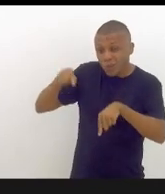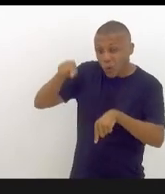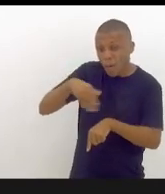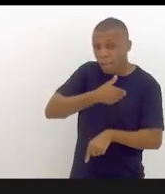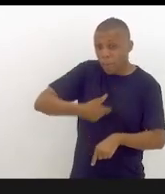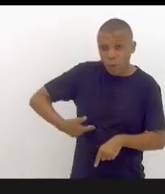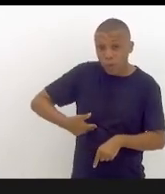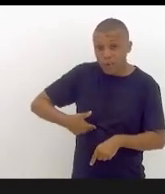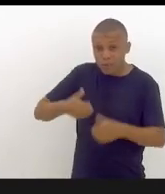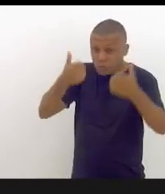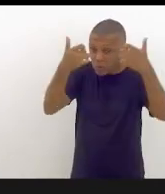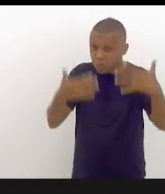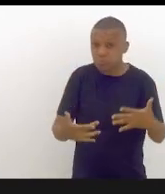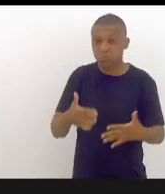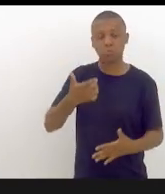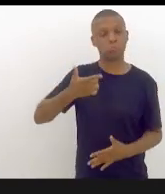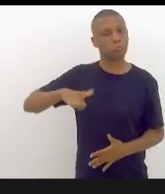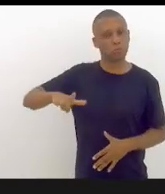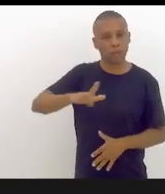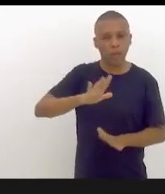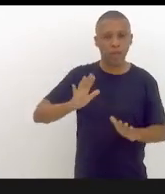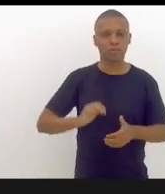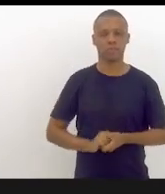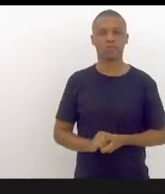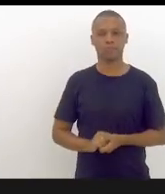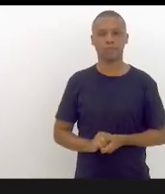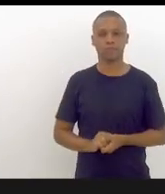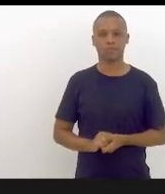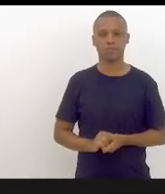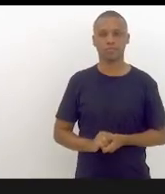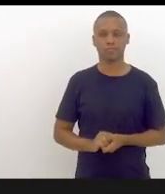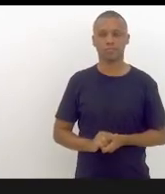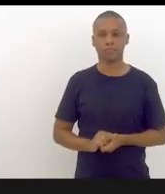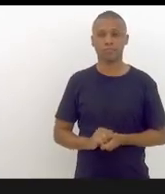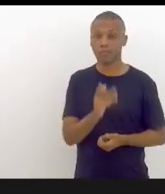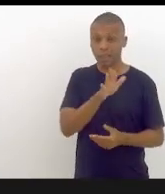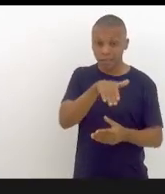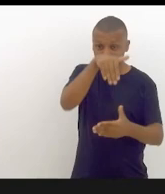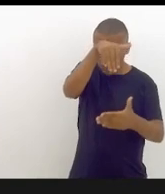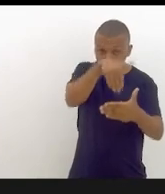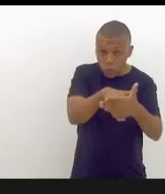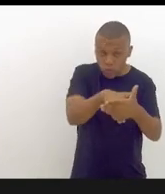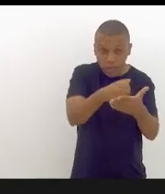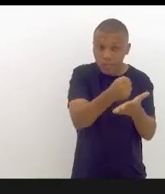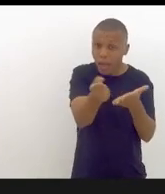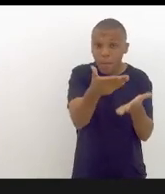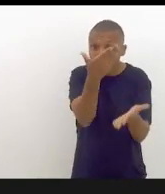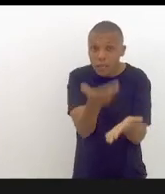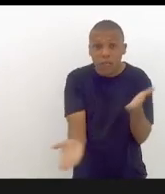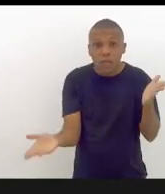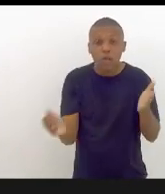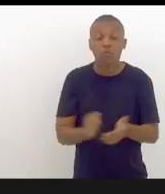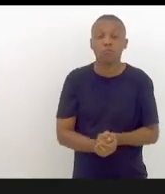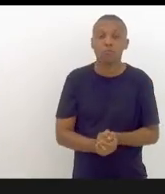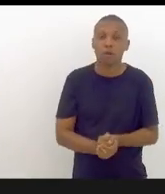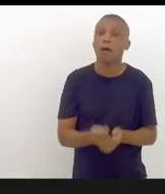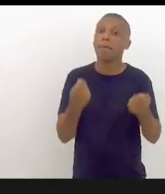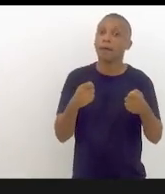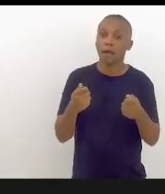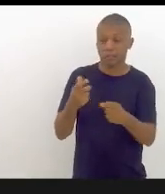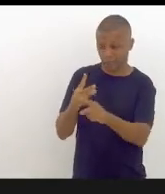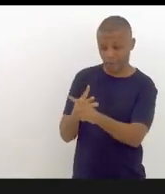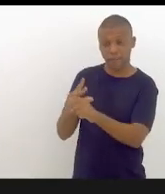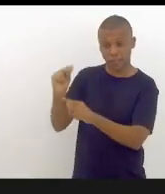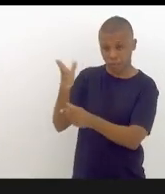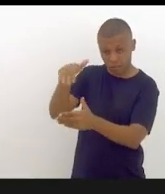justificativa, não. Vai para as urnas, vai agotar, perdeu. Parabeniza quem ganhou